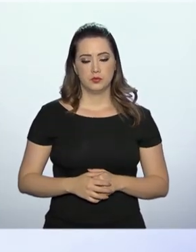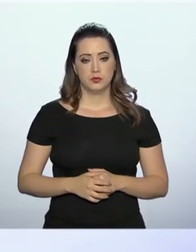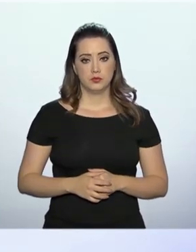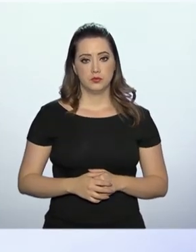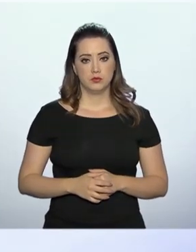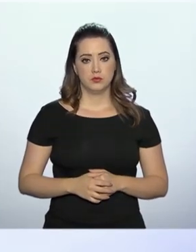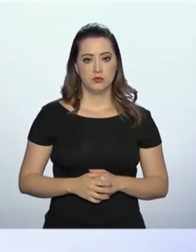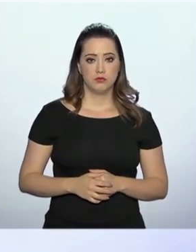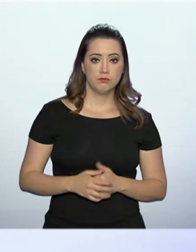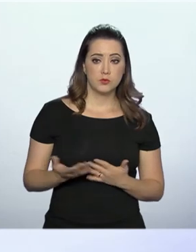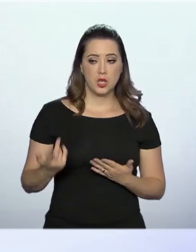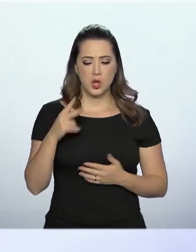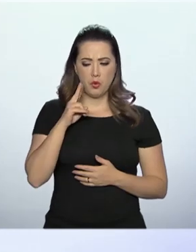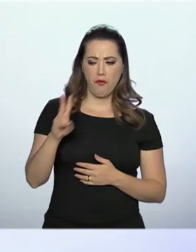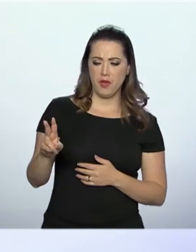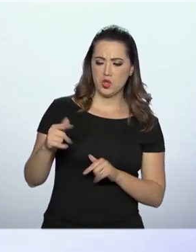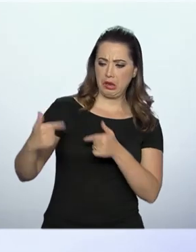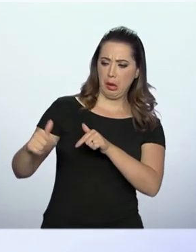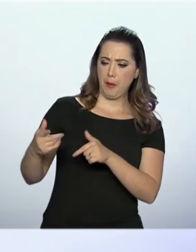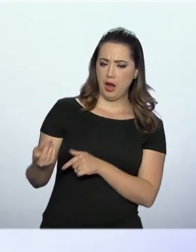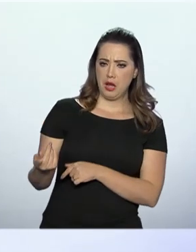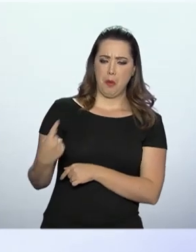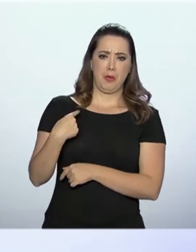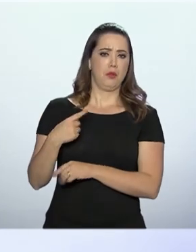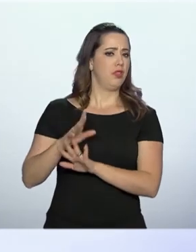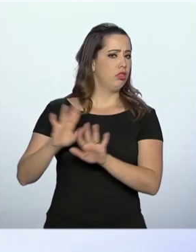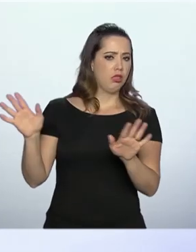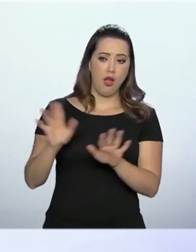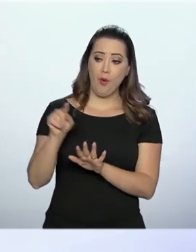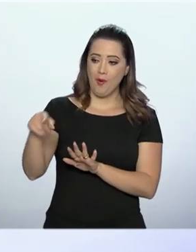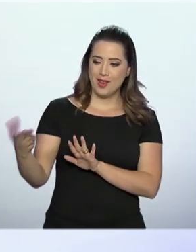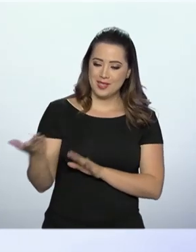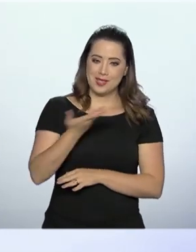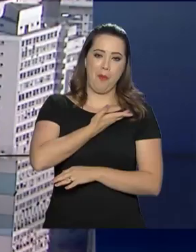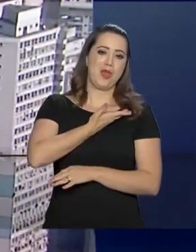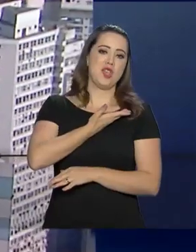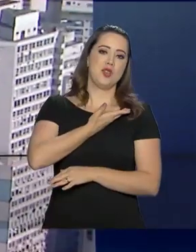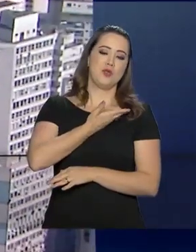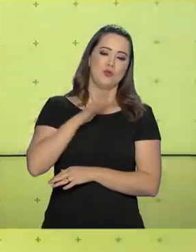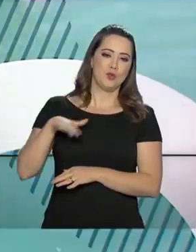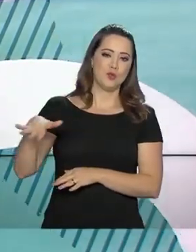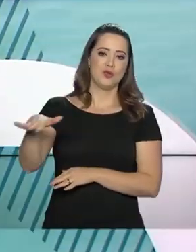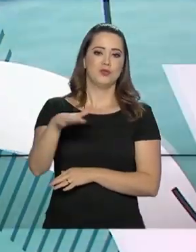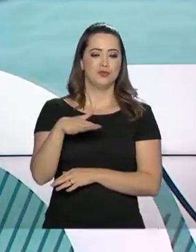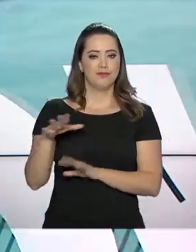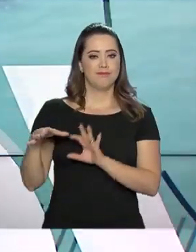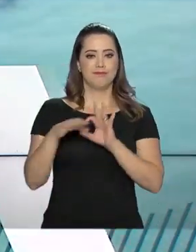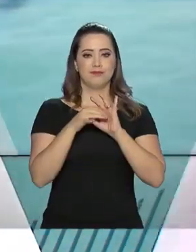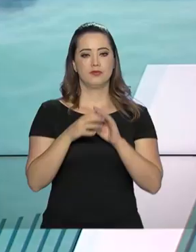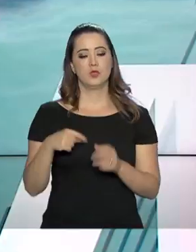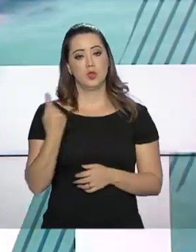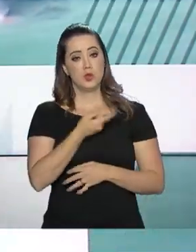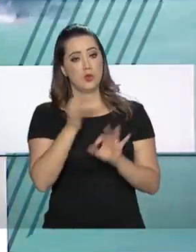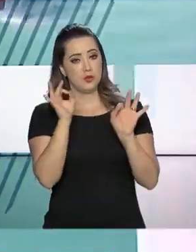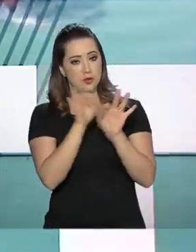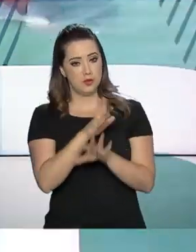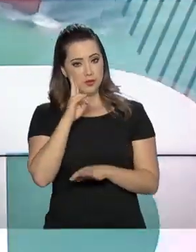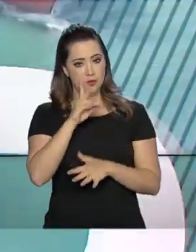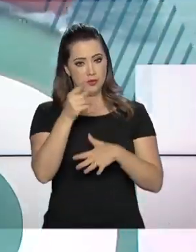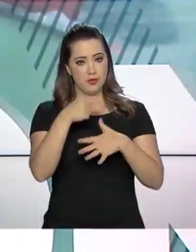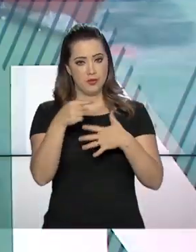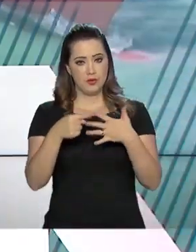Eu não os tenho como empregados meus, são meus parceiros, meus amigos. O Governo Agora fica por aqui.